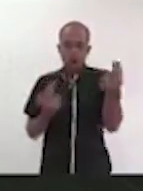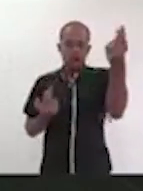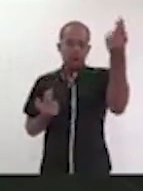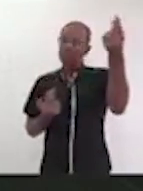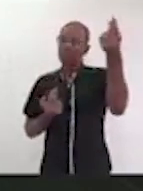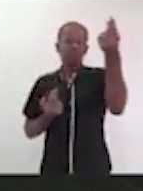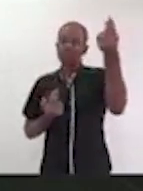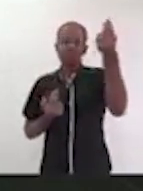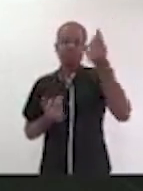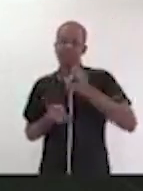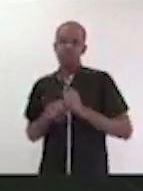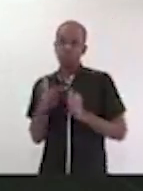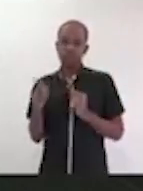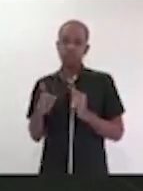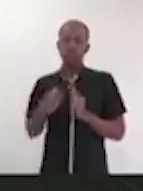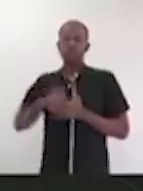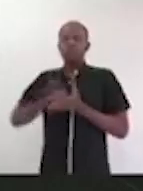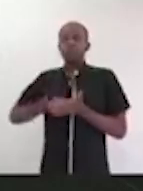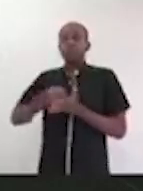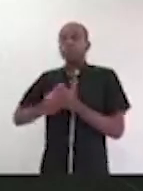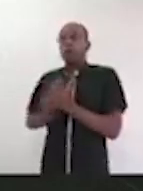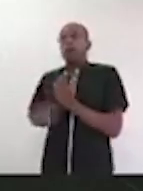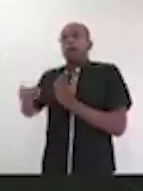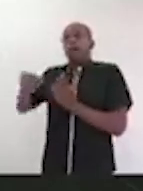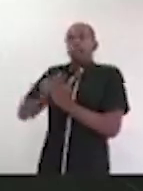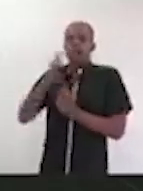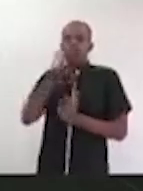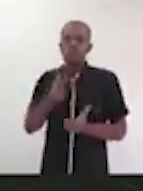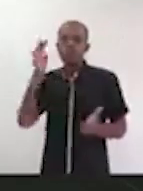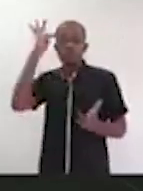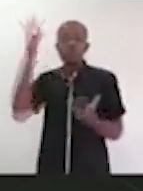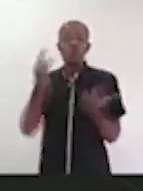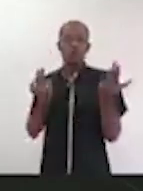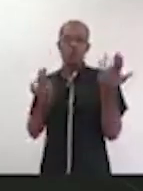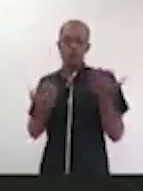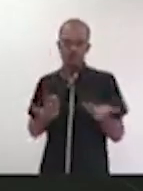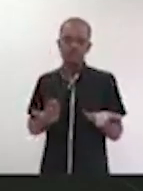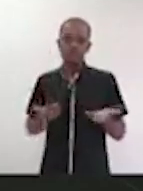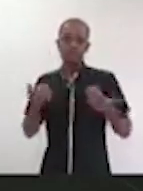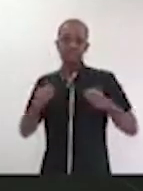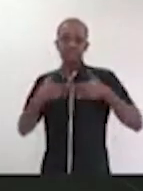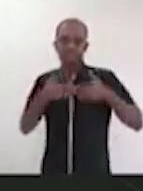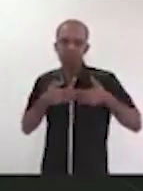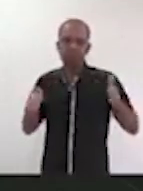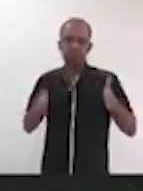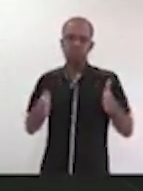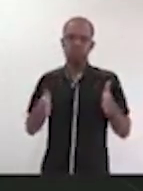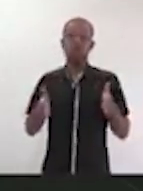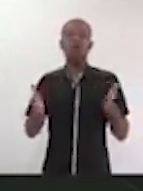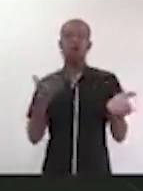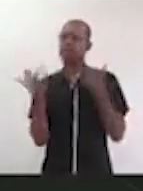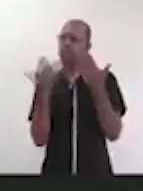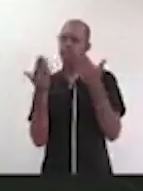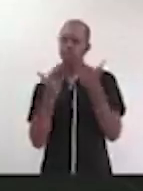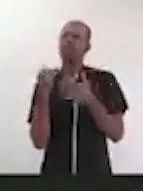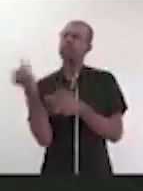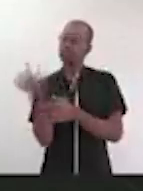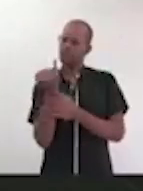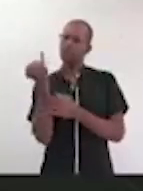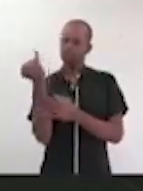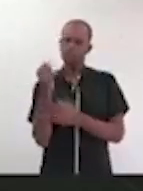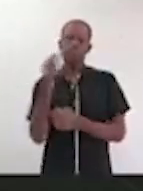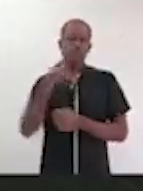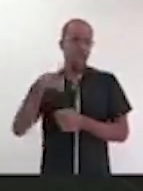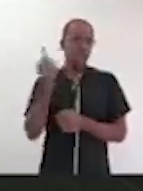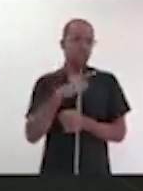alcançar os mesmos sonhos quando ele consegue quebrar essa barreira e sonhar. Então, eu trago isso porque eu acho que essa discussão ela faz parte. A gente vai ter uma